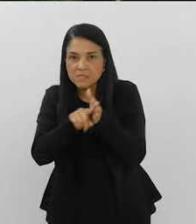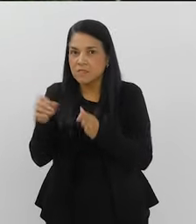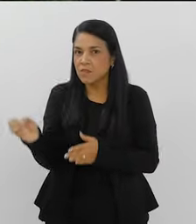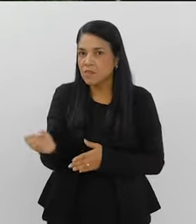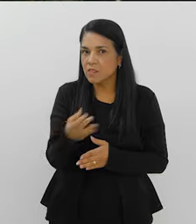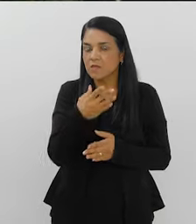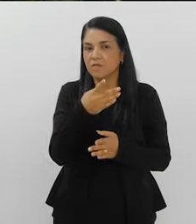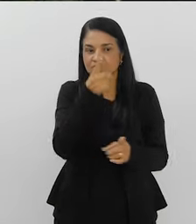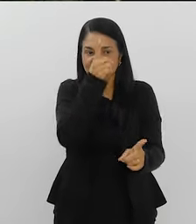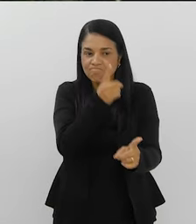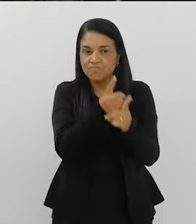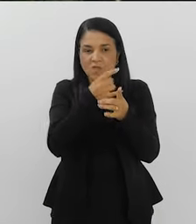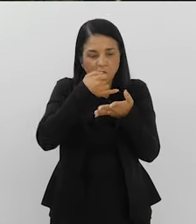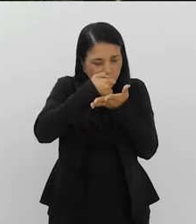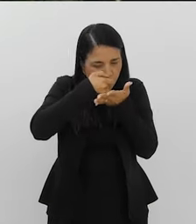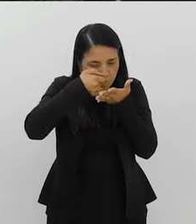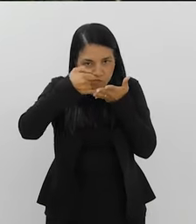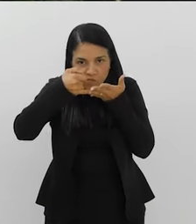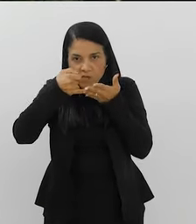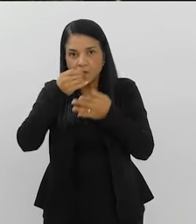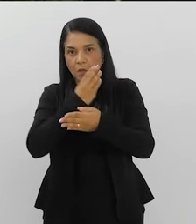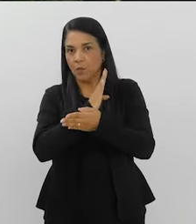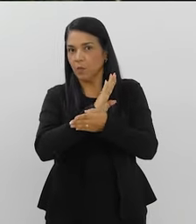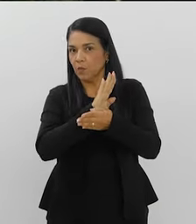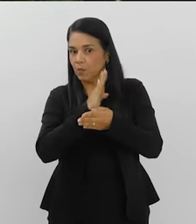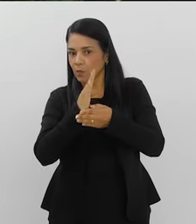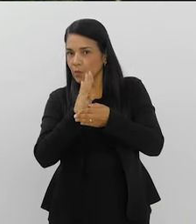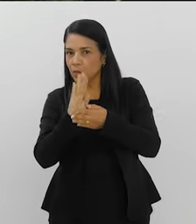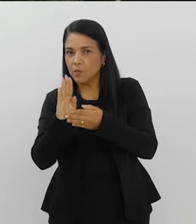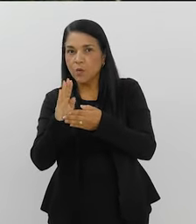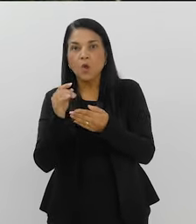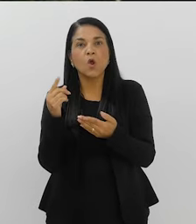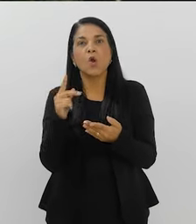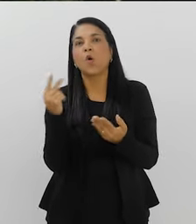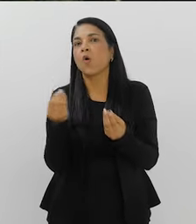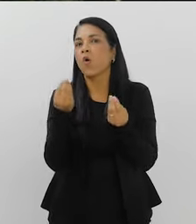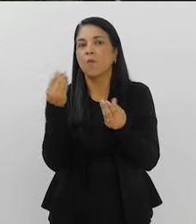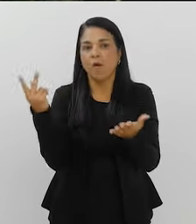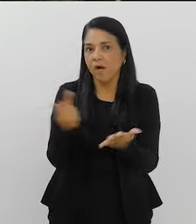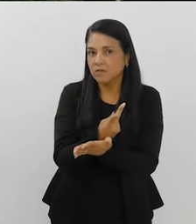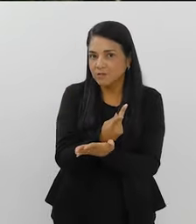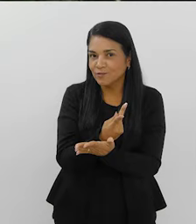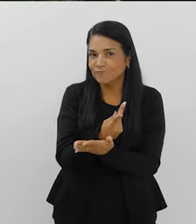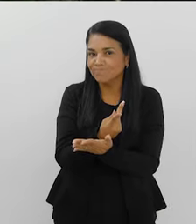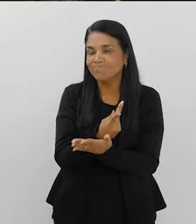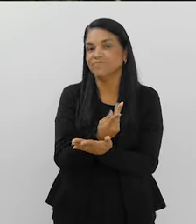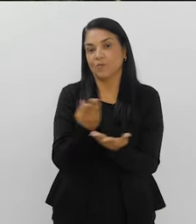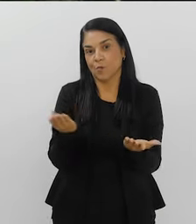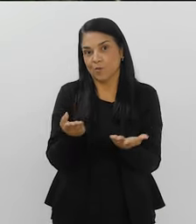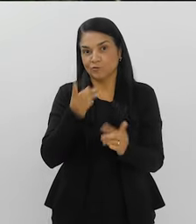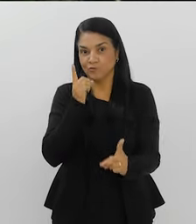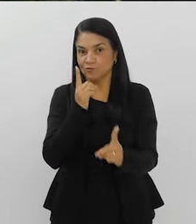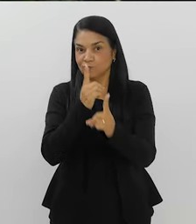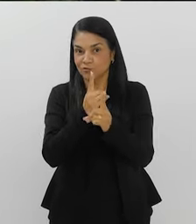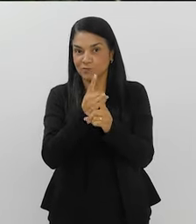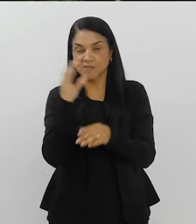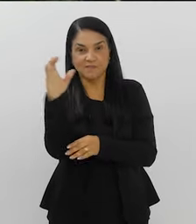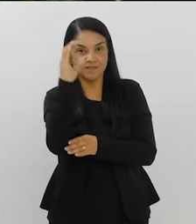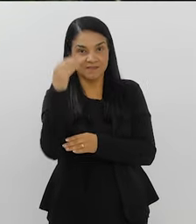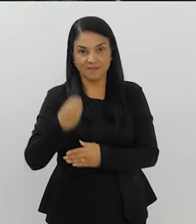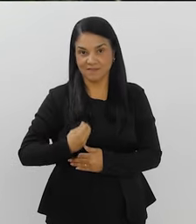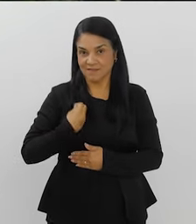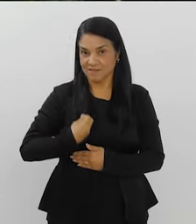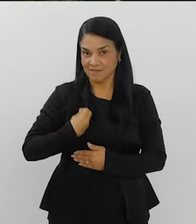detectou a presença de cocaína em tubarões. Como que isso aconteceu é o que a gente vai descobrir no Ciência Existência de hoje.